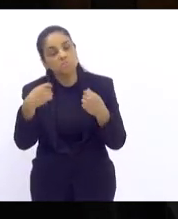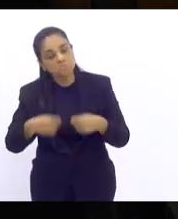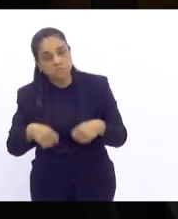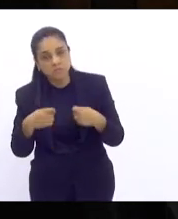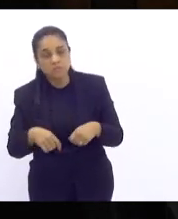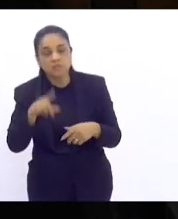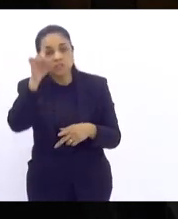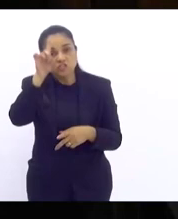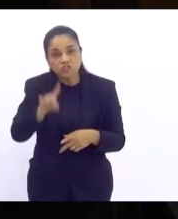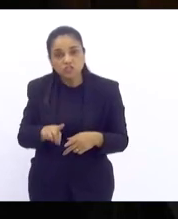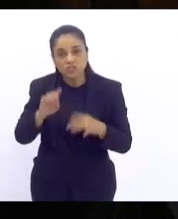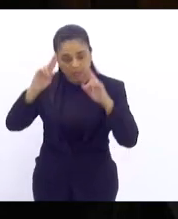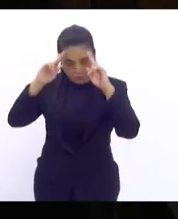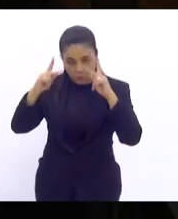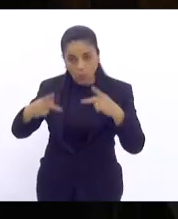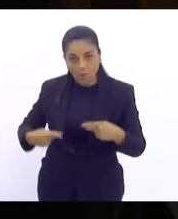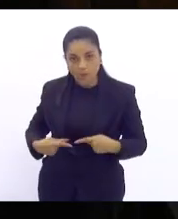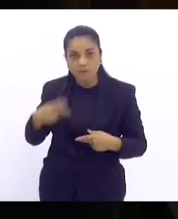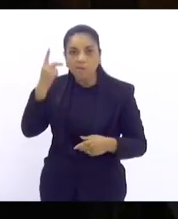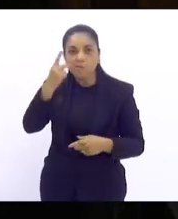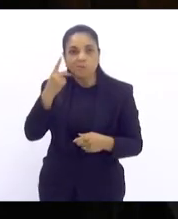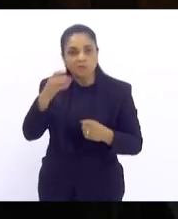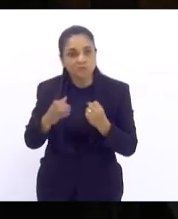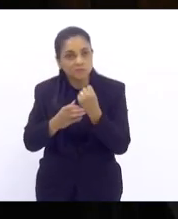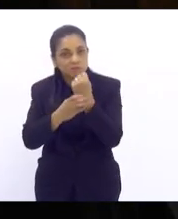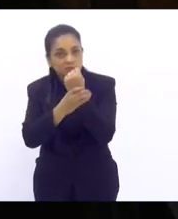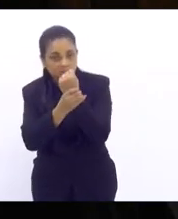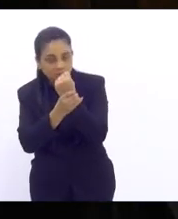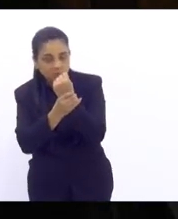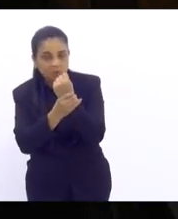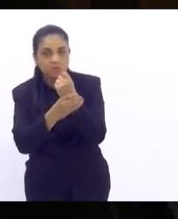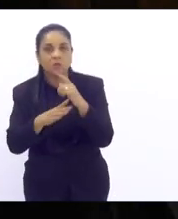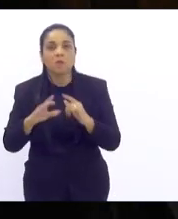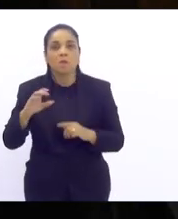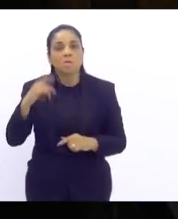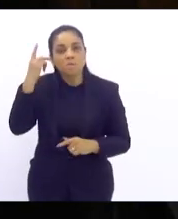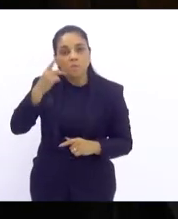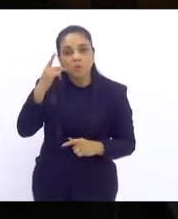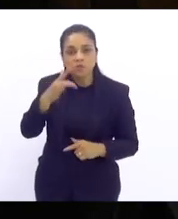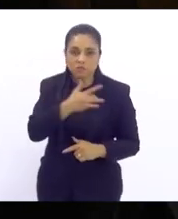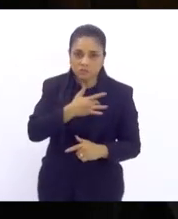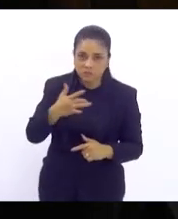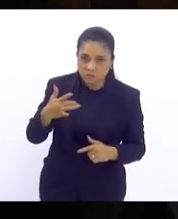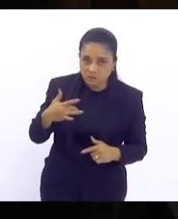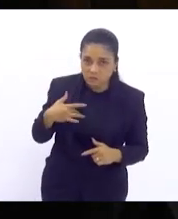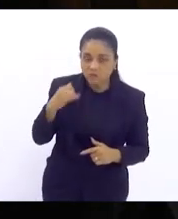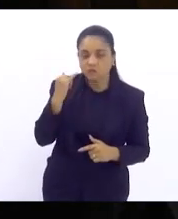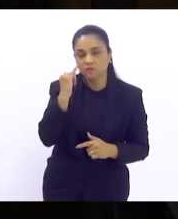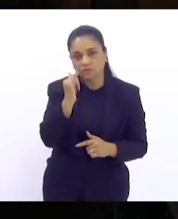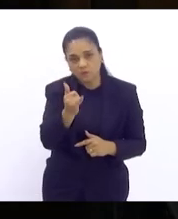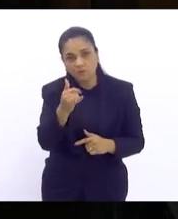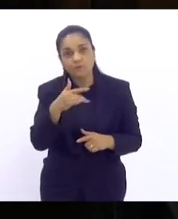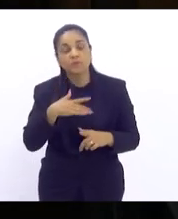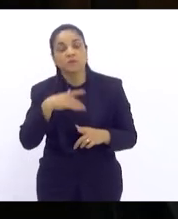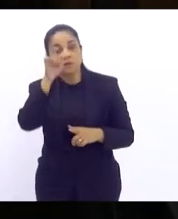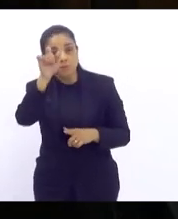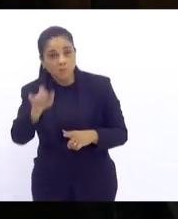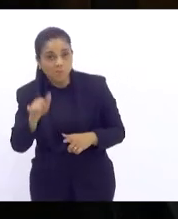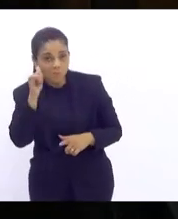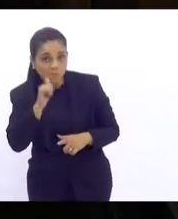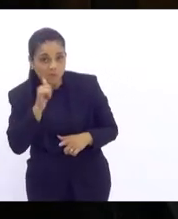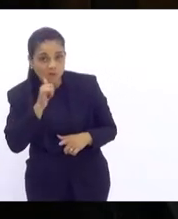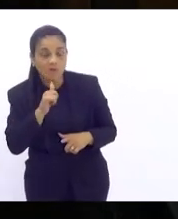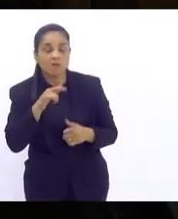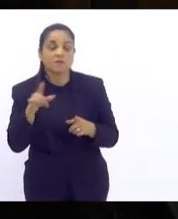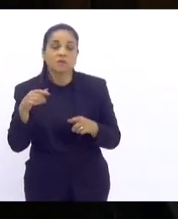humana quando falamos também da política de segurança pública da política de saúde para as mulheres da política de empregabilidade